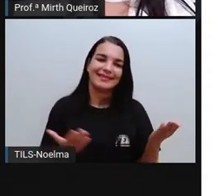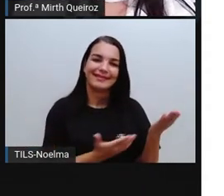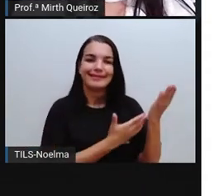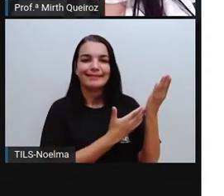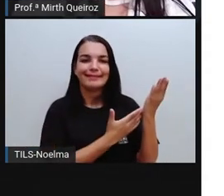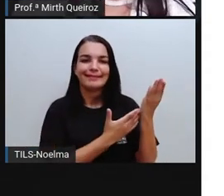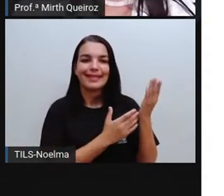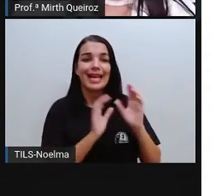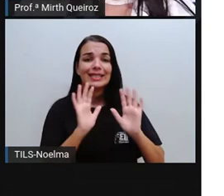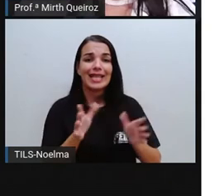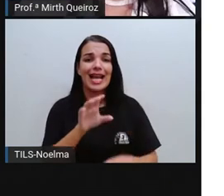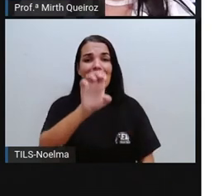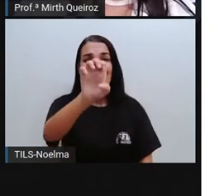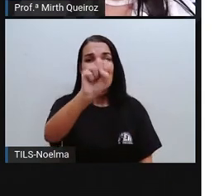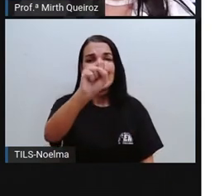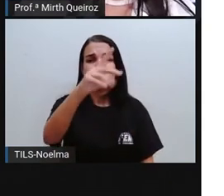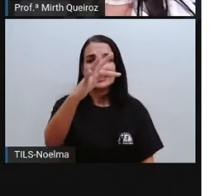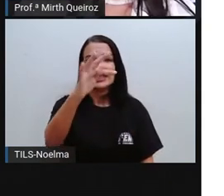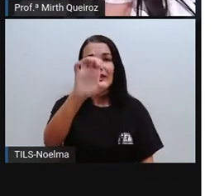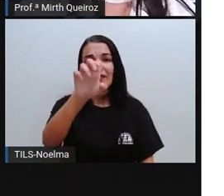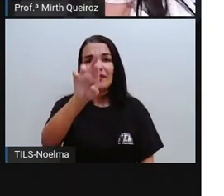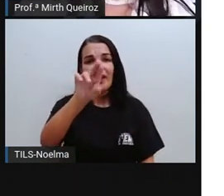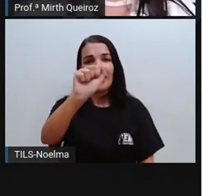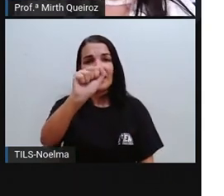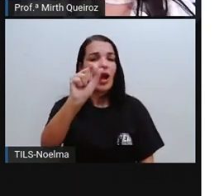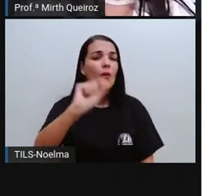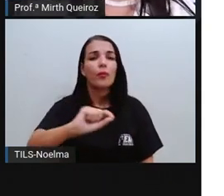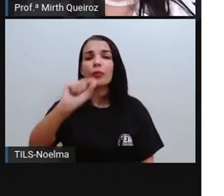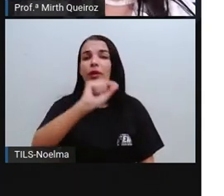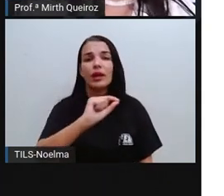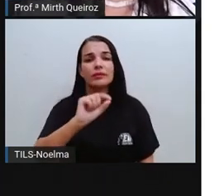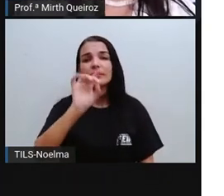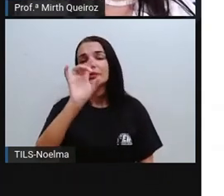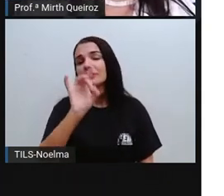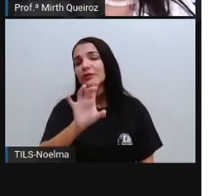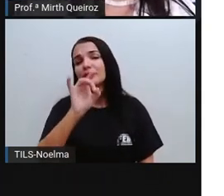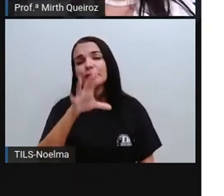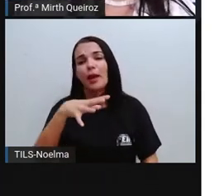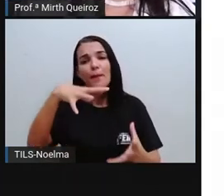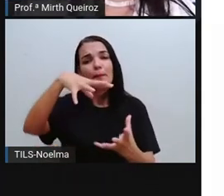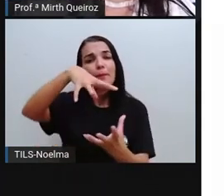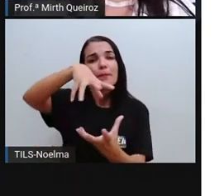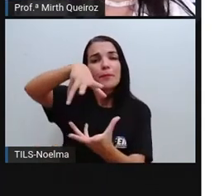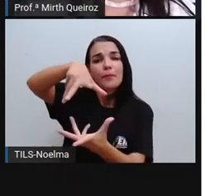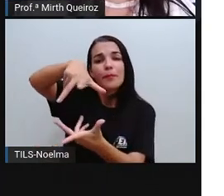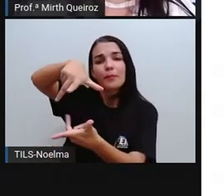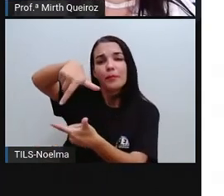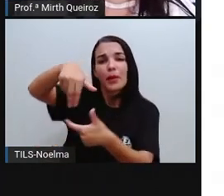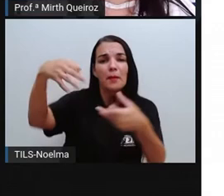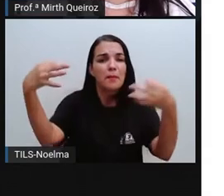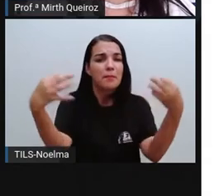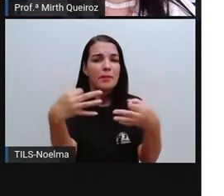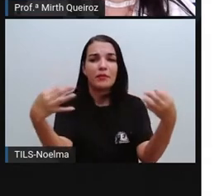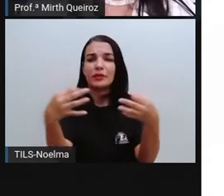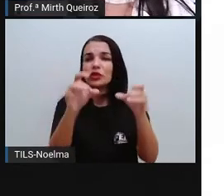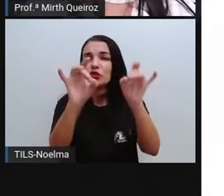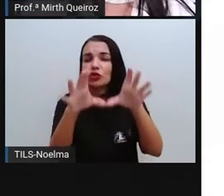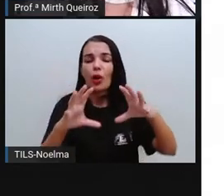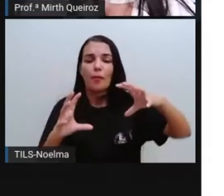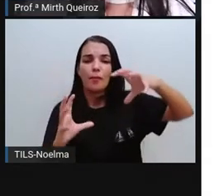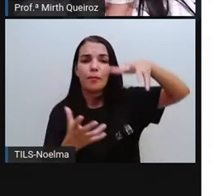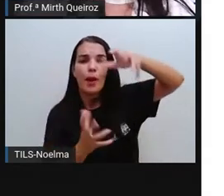Já a esfera é um sólido geométrico perfeitamente redondo